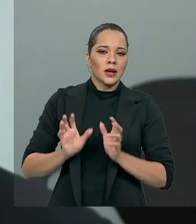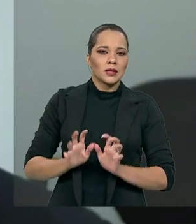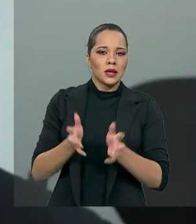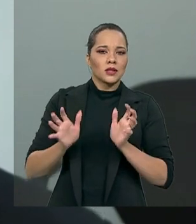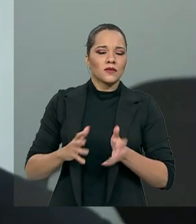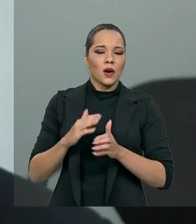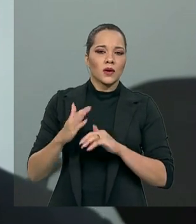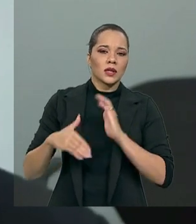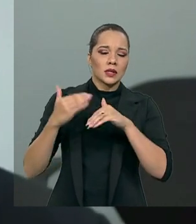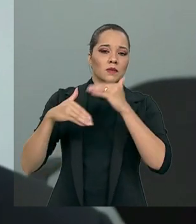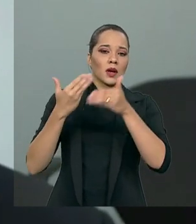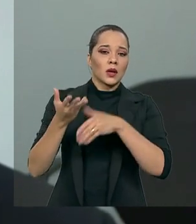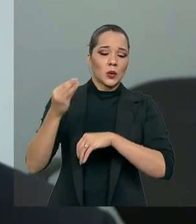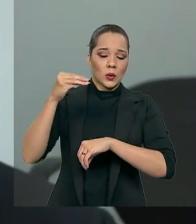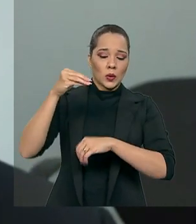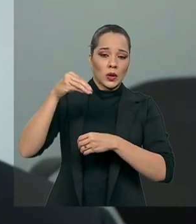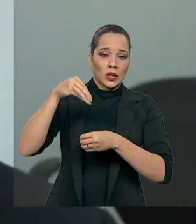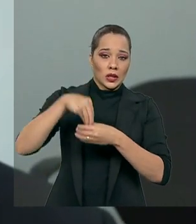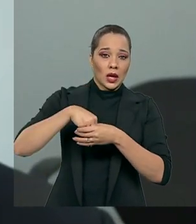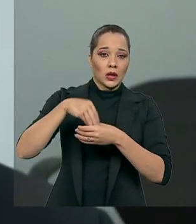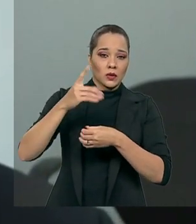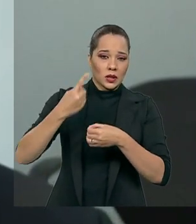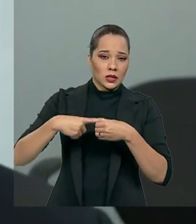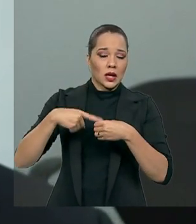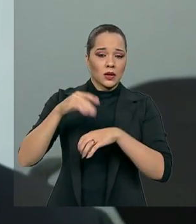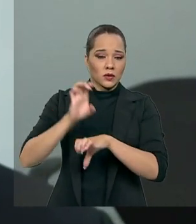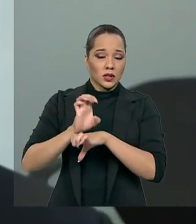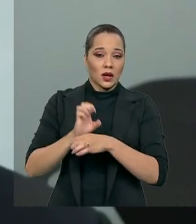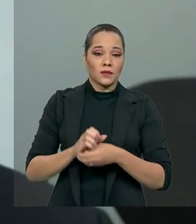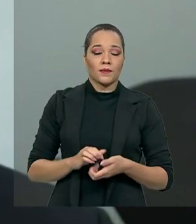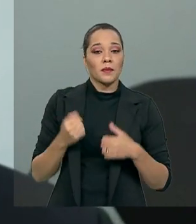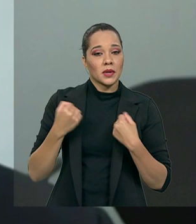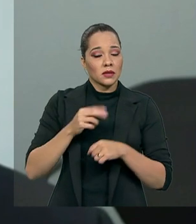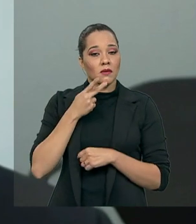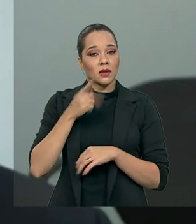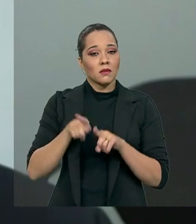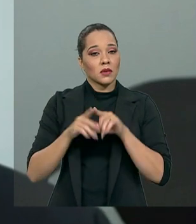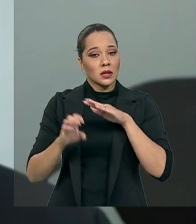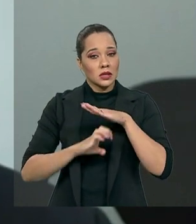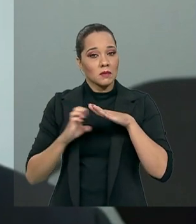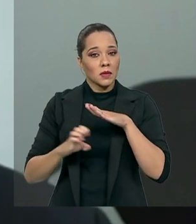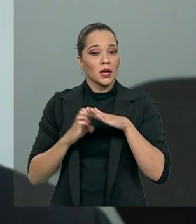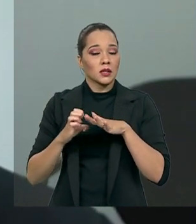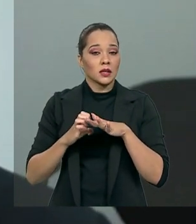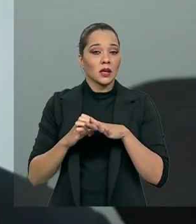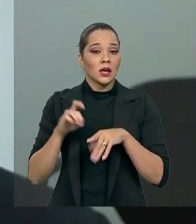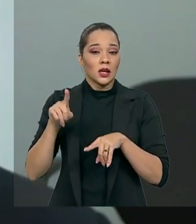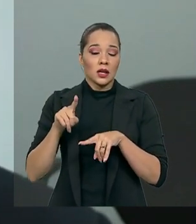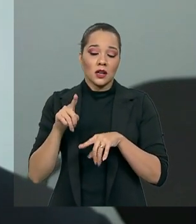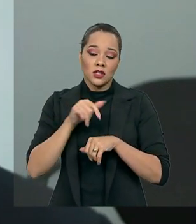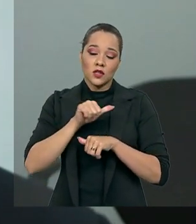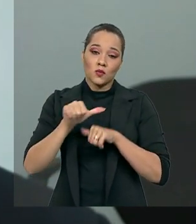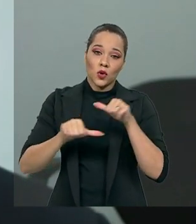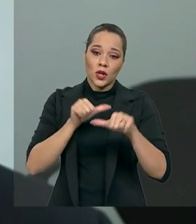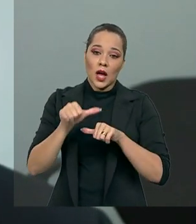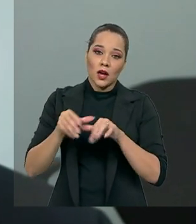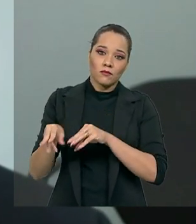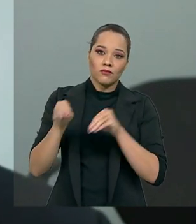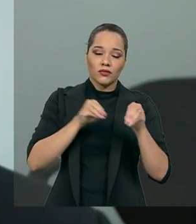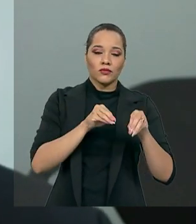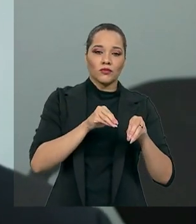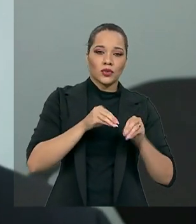seu crescimento local e também temos que tratar daquelas empresas que se moveram por conta dos incentivos